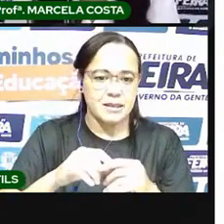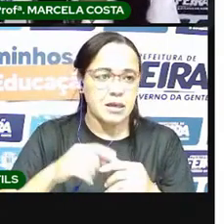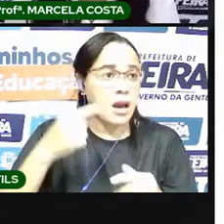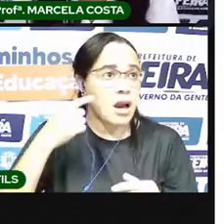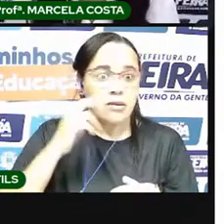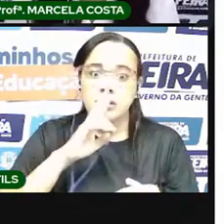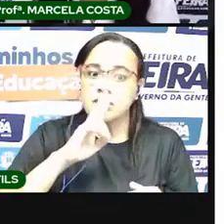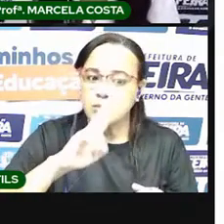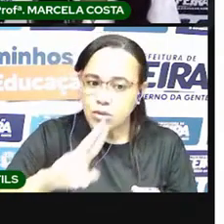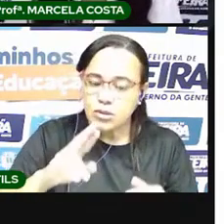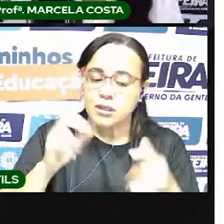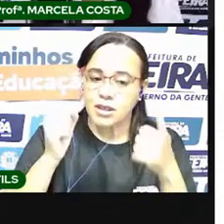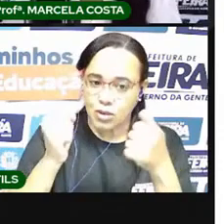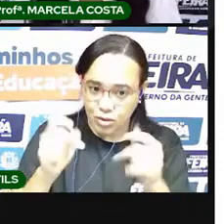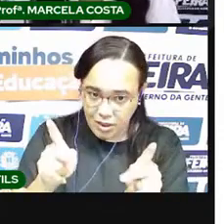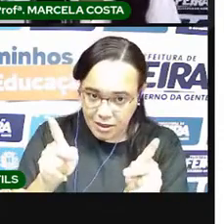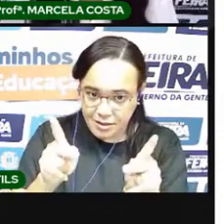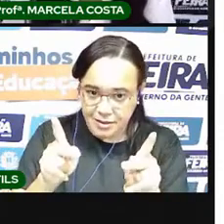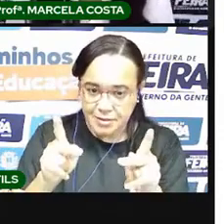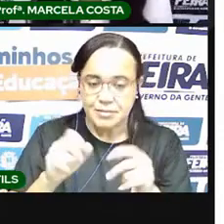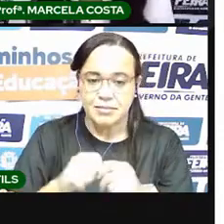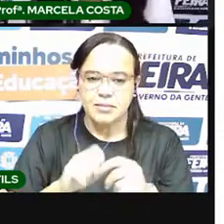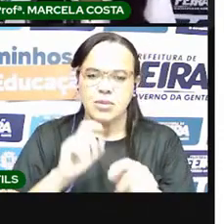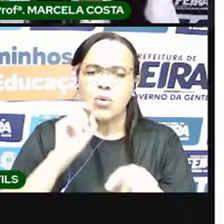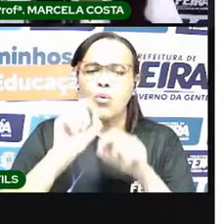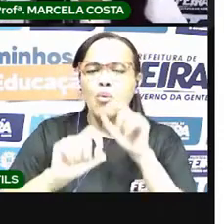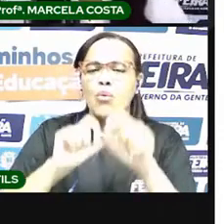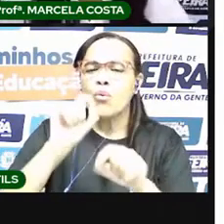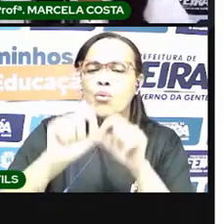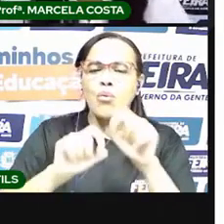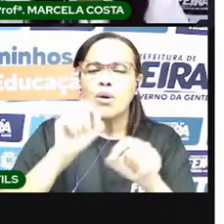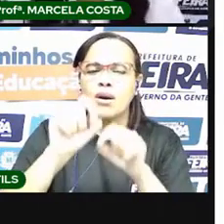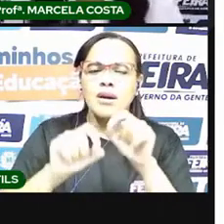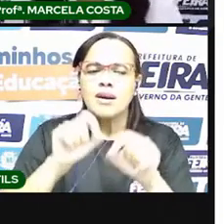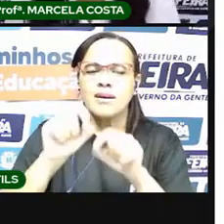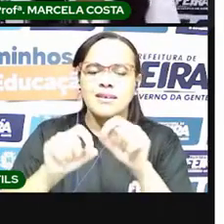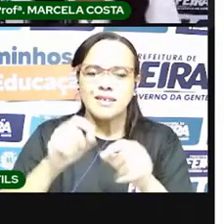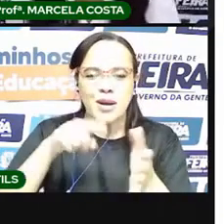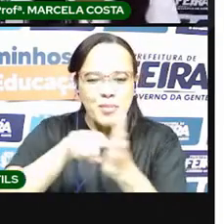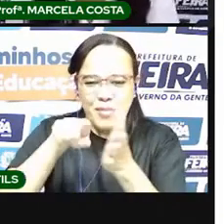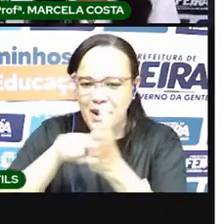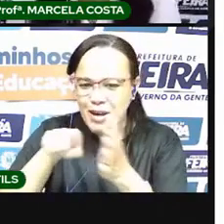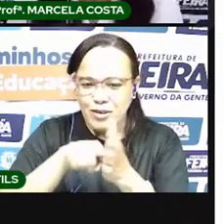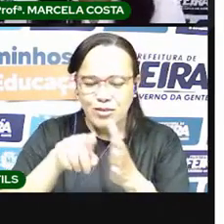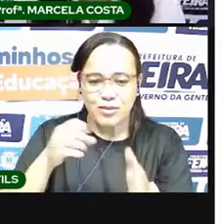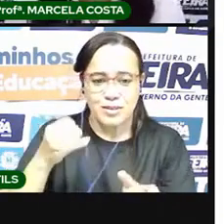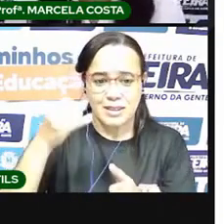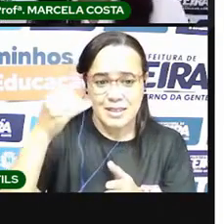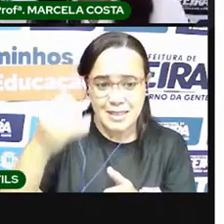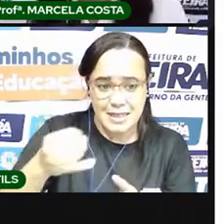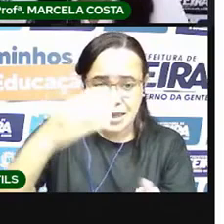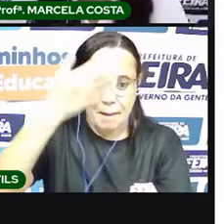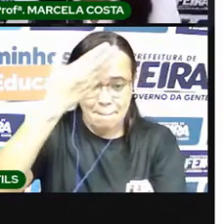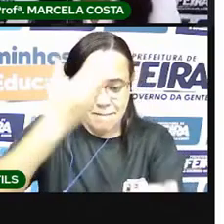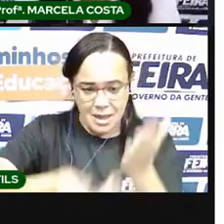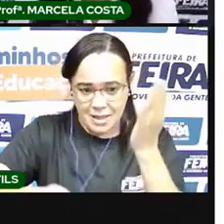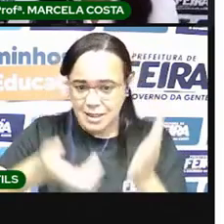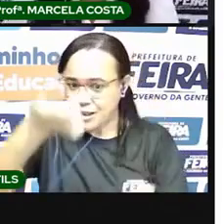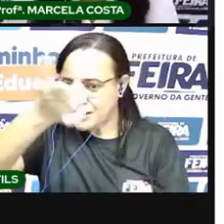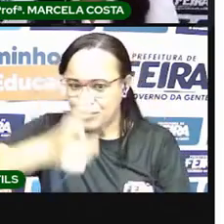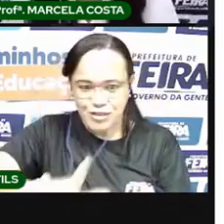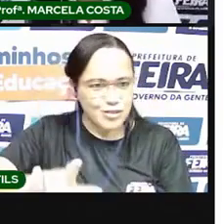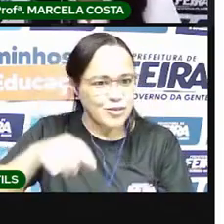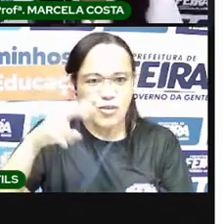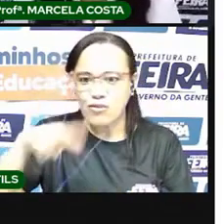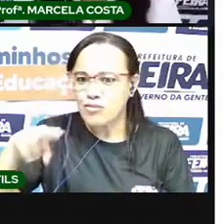para mim, tá bom? O que é o que é que se a gente perder, a gente não recupera mais, de jeito nenhum?